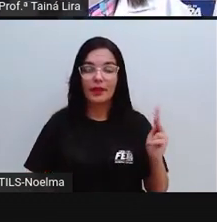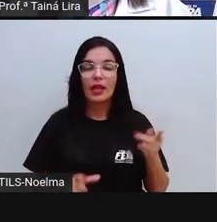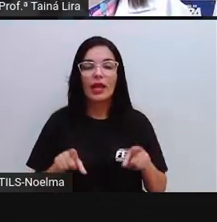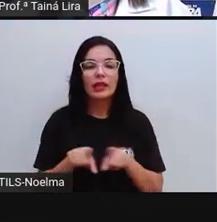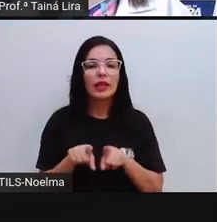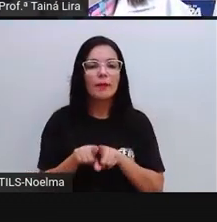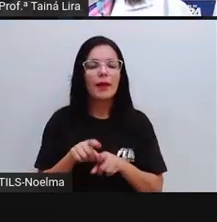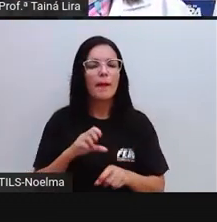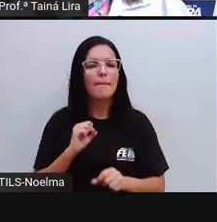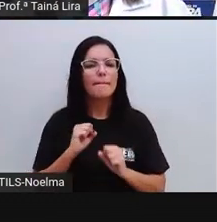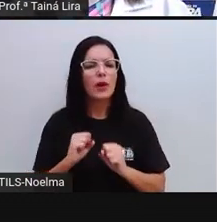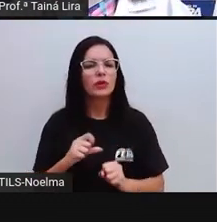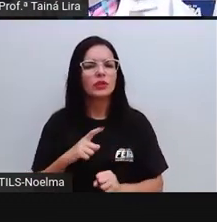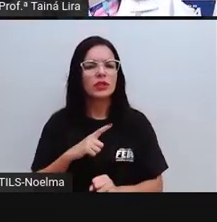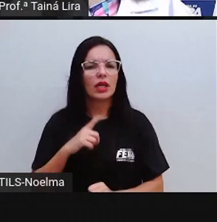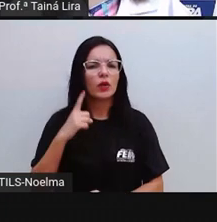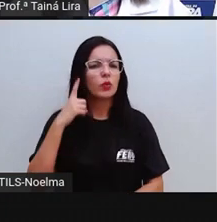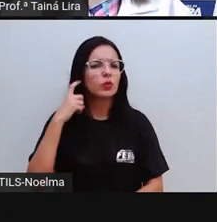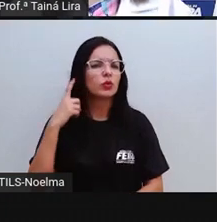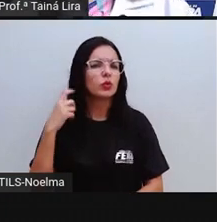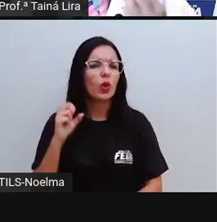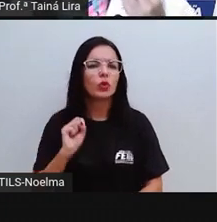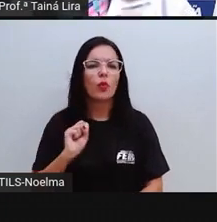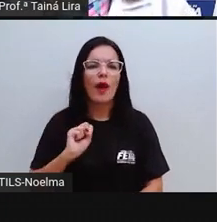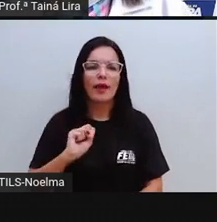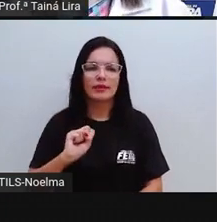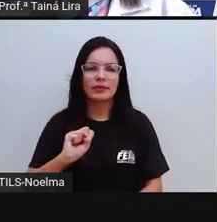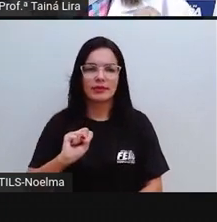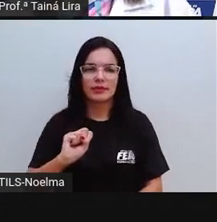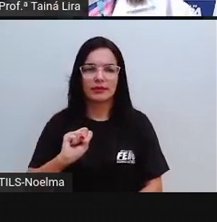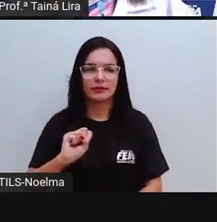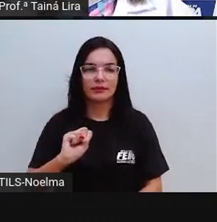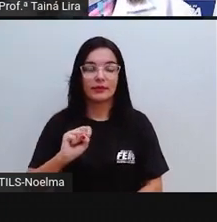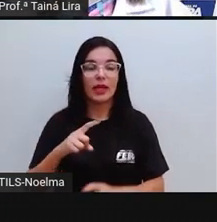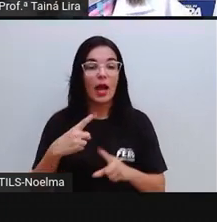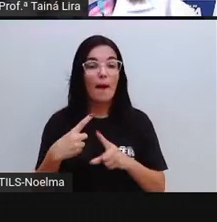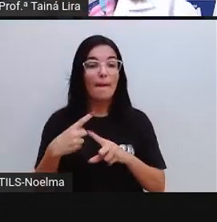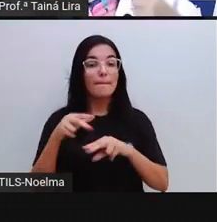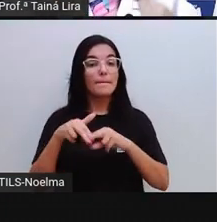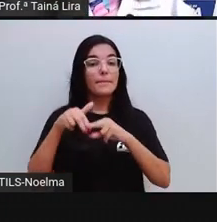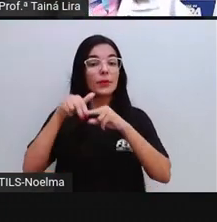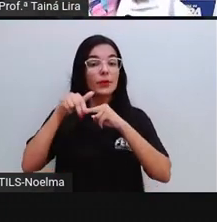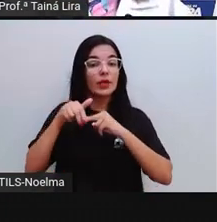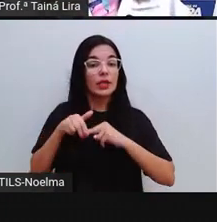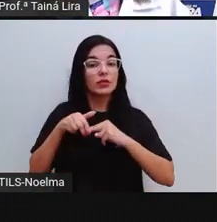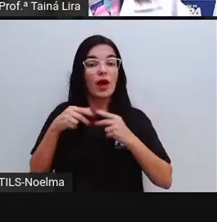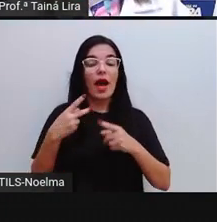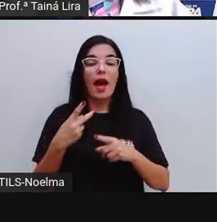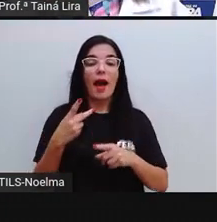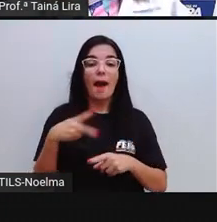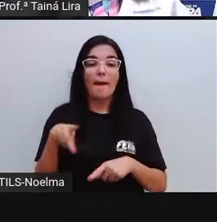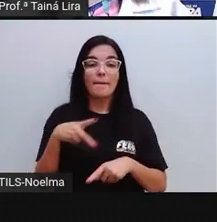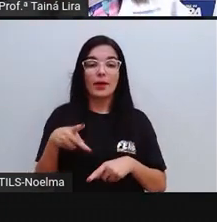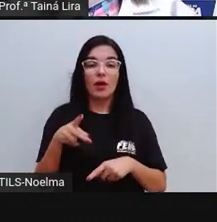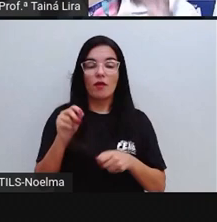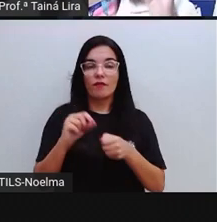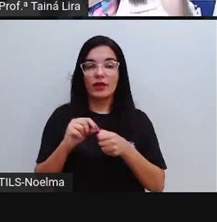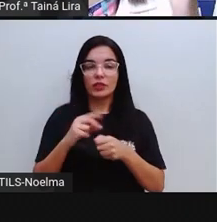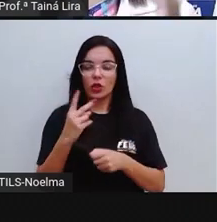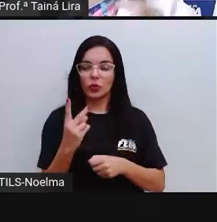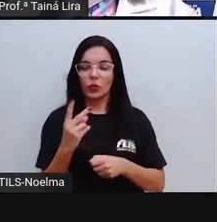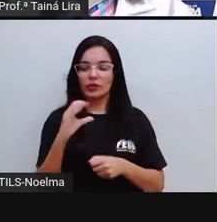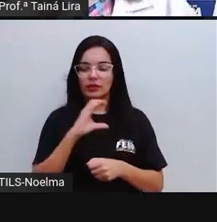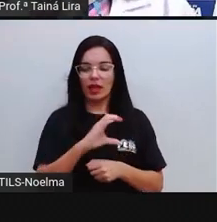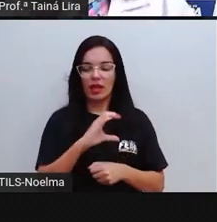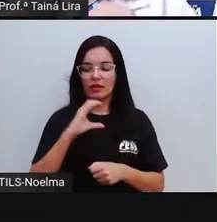o som ali do Si, tá bom? É por isso que a Pró colocou ali o C duas vezes, tá? Mas a gente